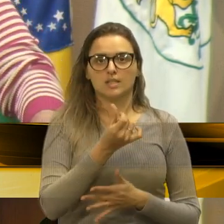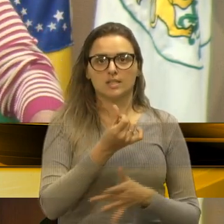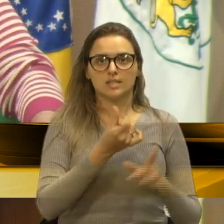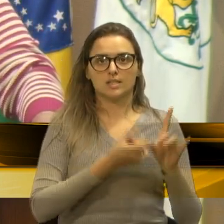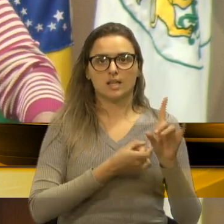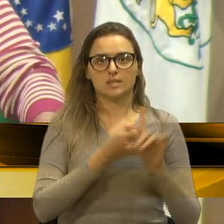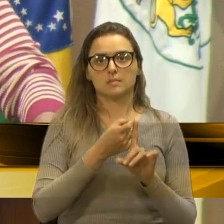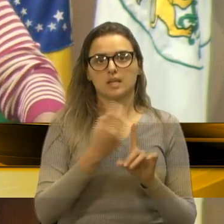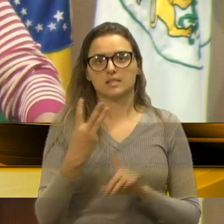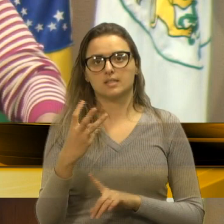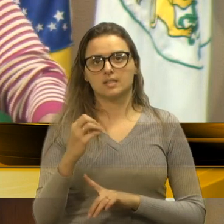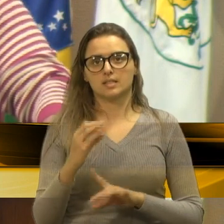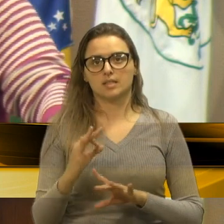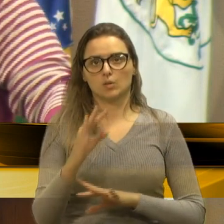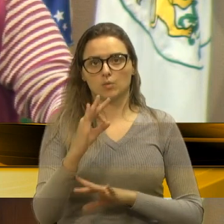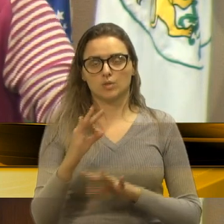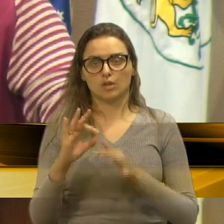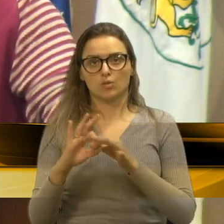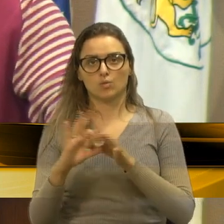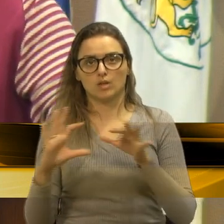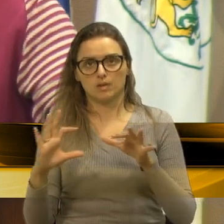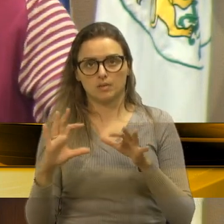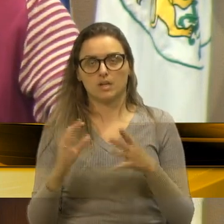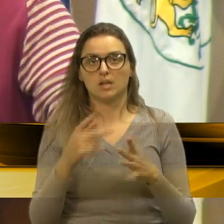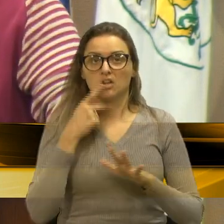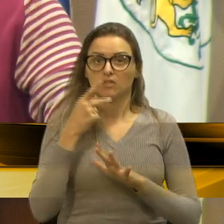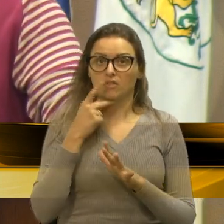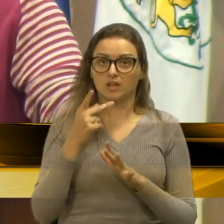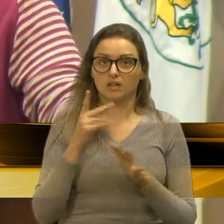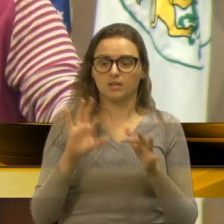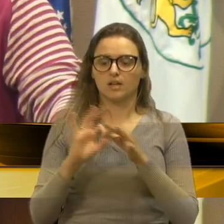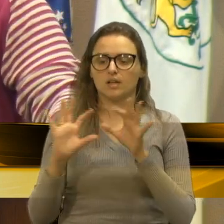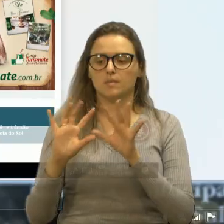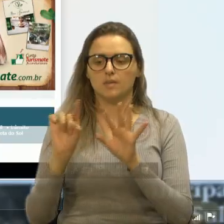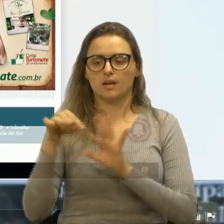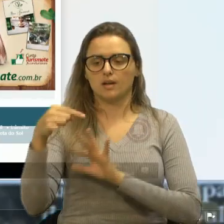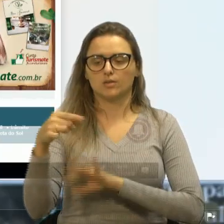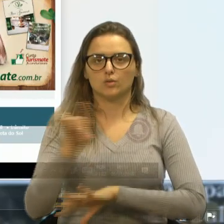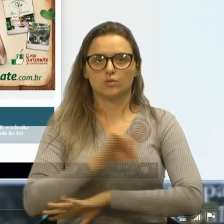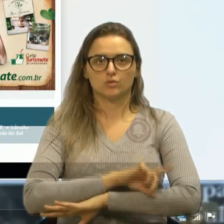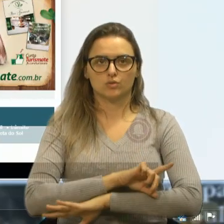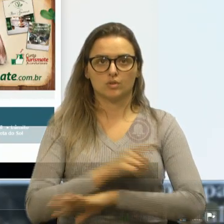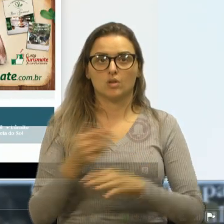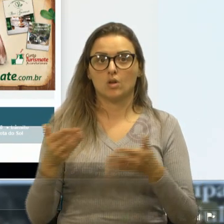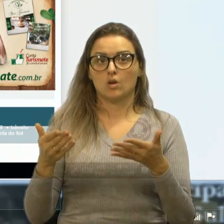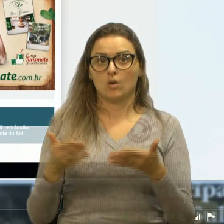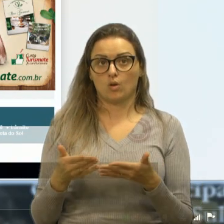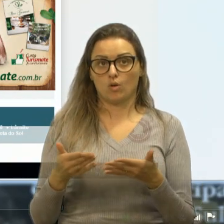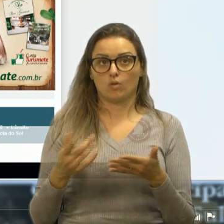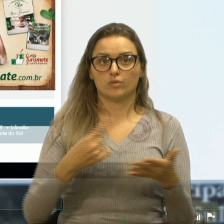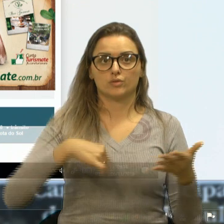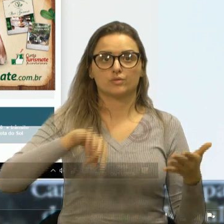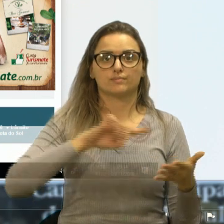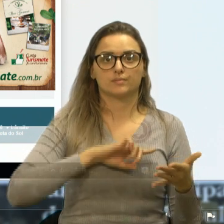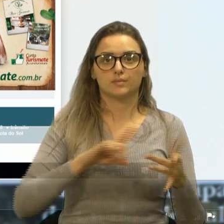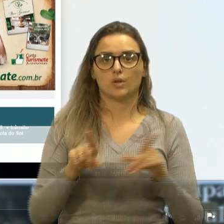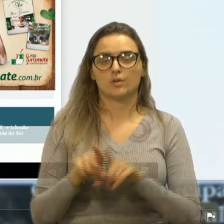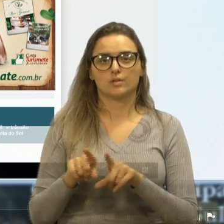30% da via liberada, será que liberava no outro dia, e hoje, nós estamos também,